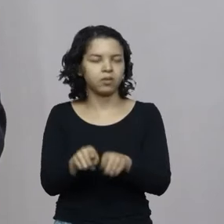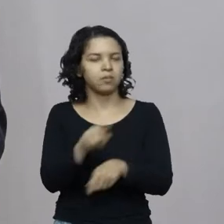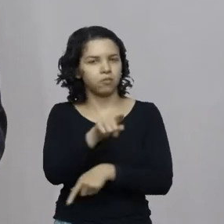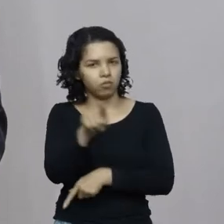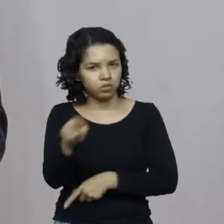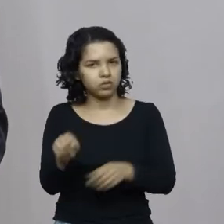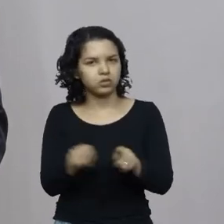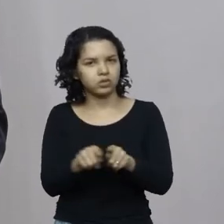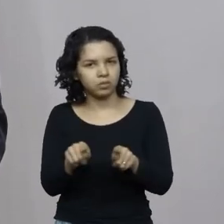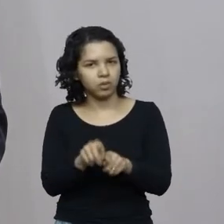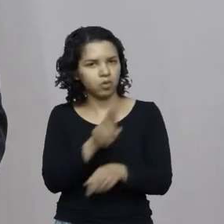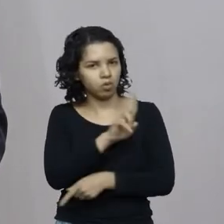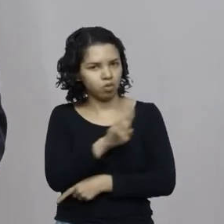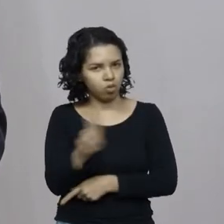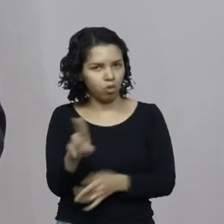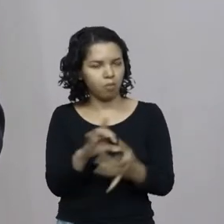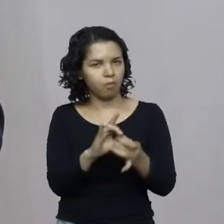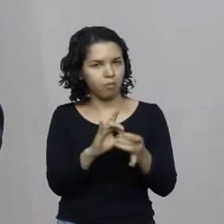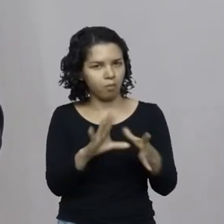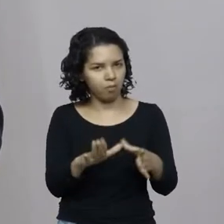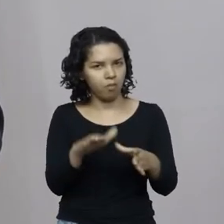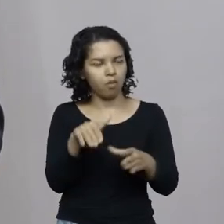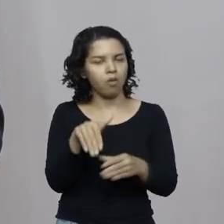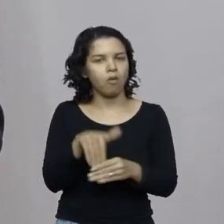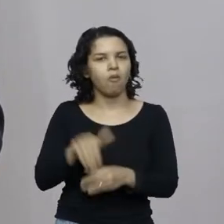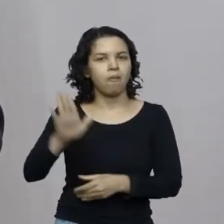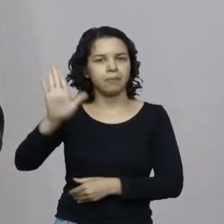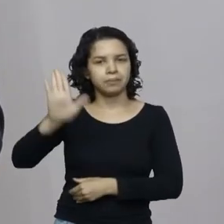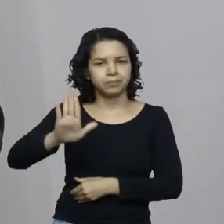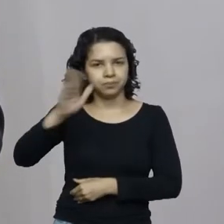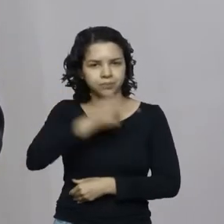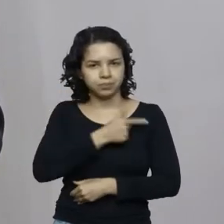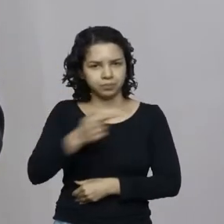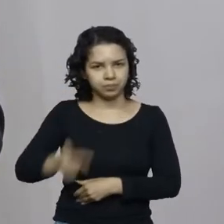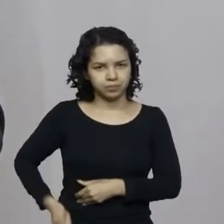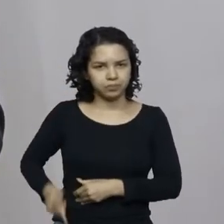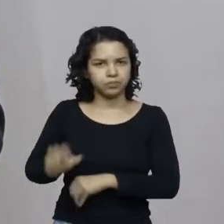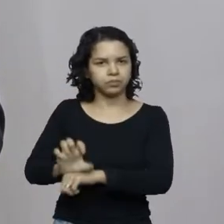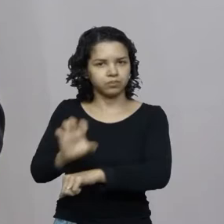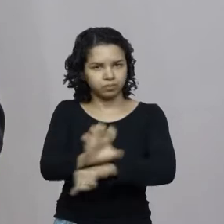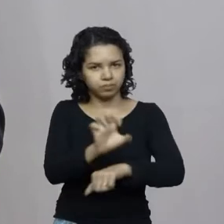à disposição para concorrer ao cargo de governo em seus respectivos estados.